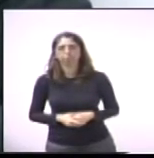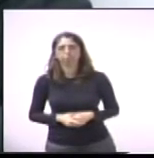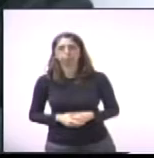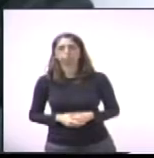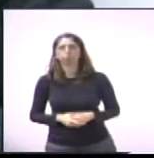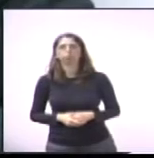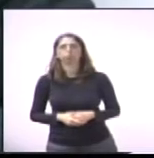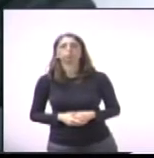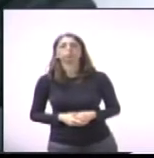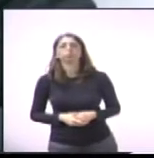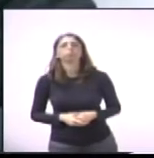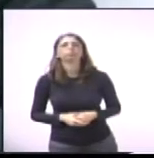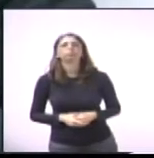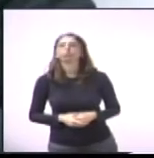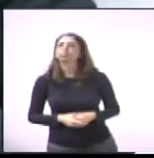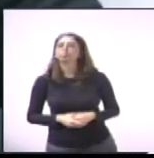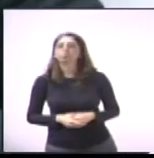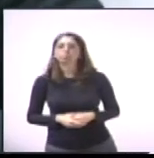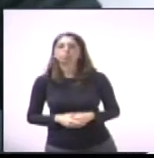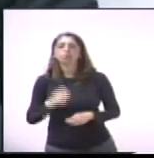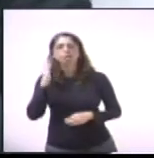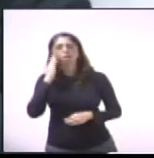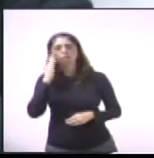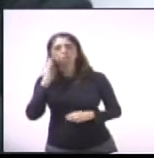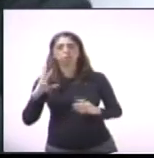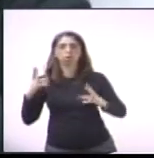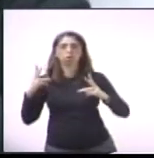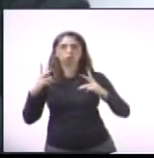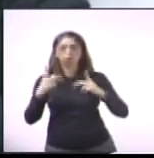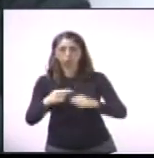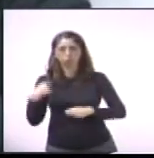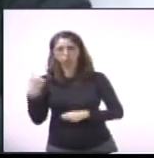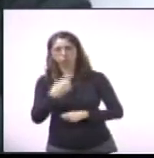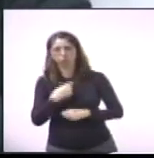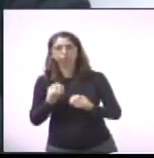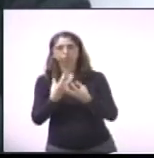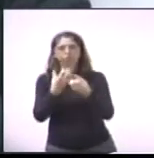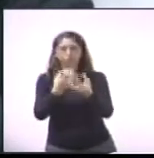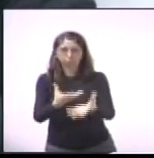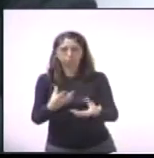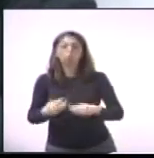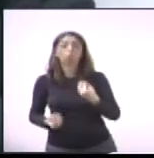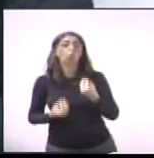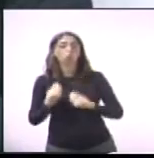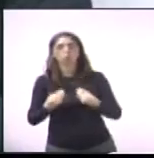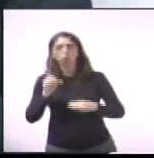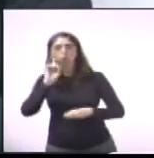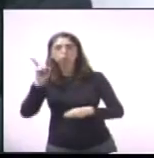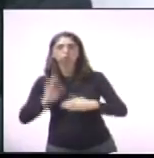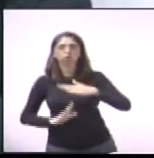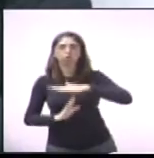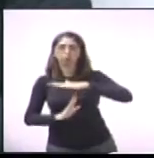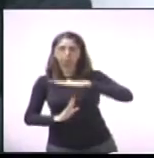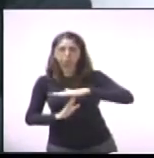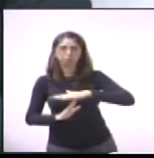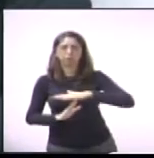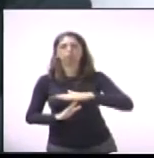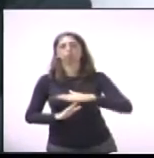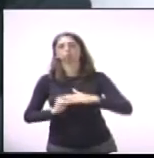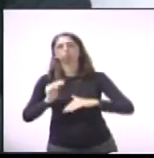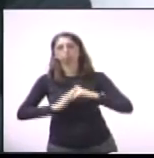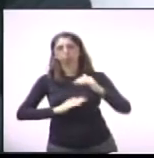do processo para que a população se tranquilize, para que eles entendam que ou está sendo